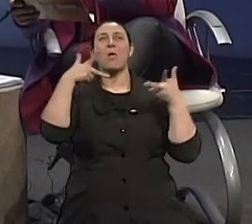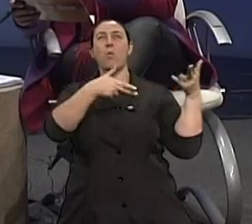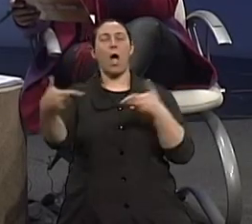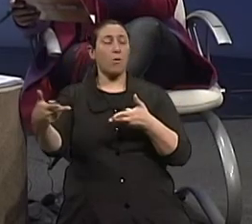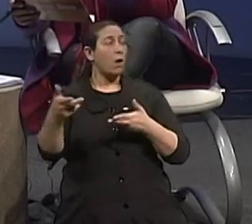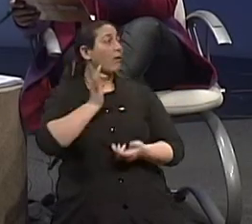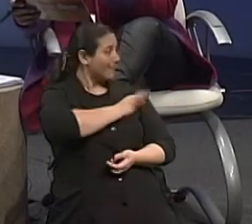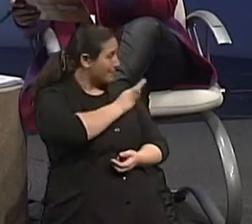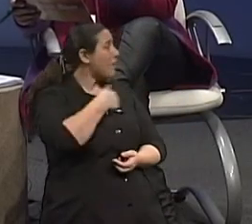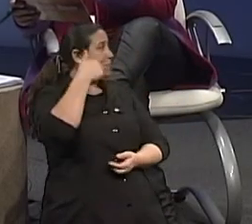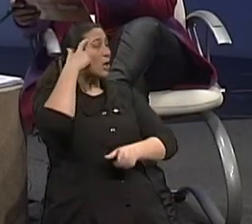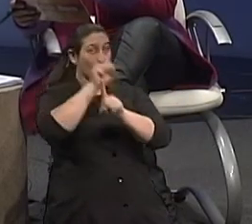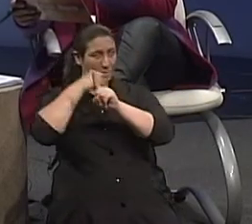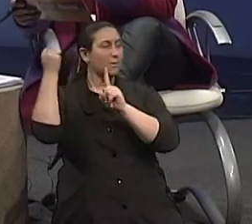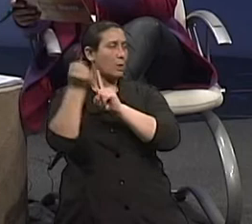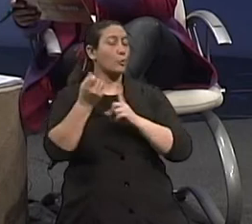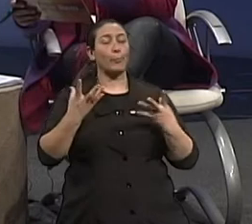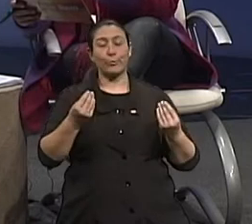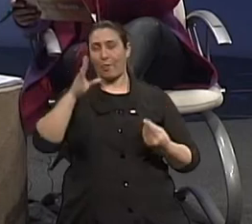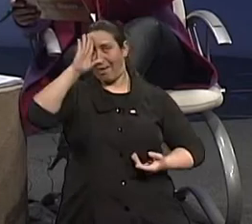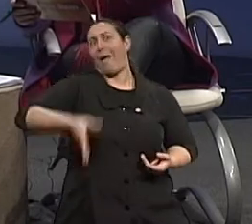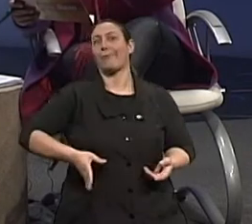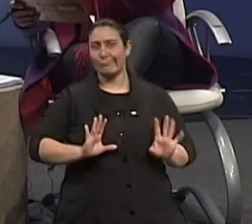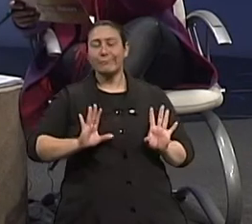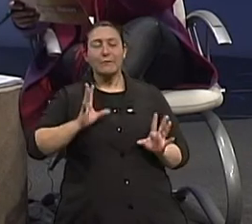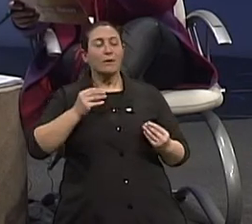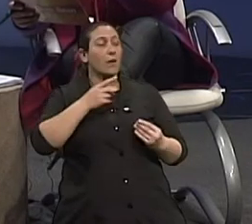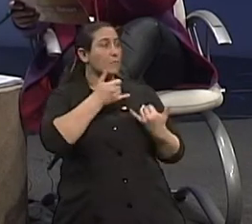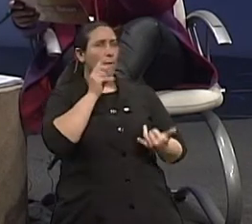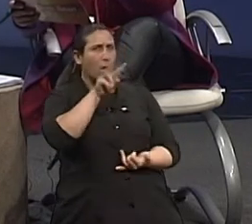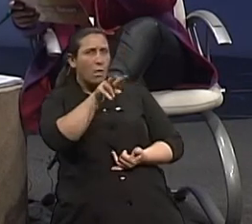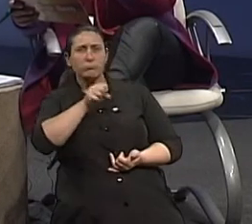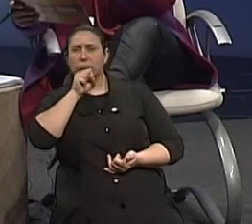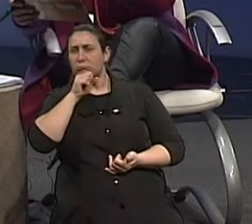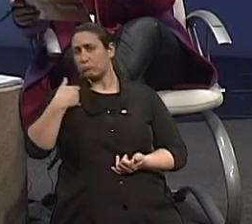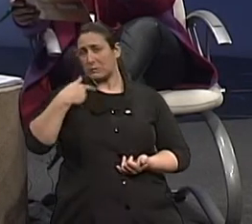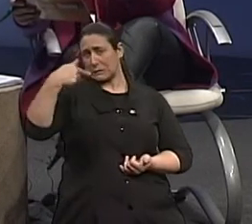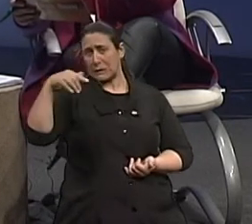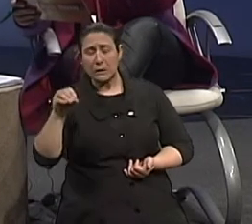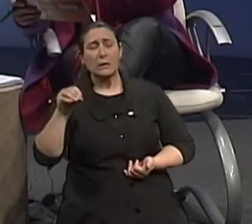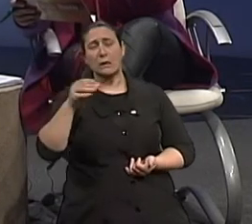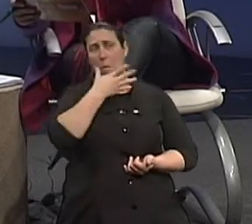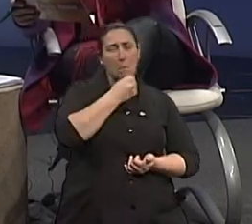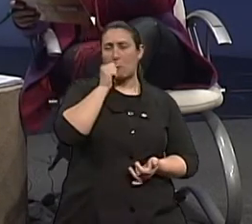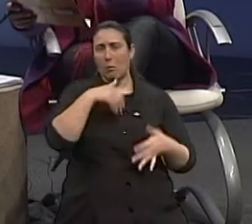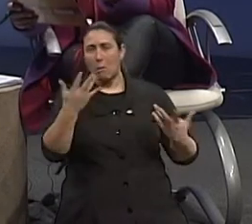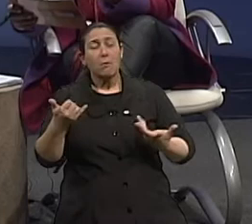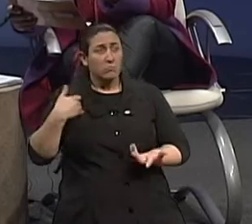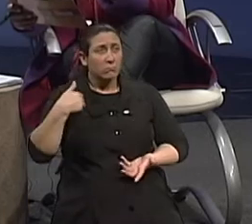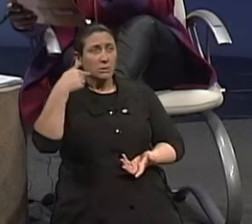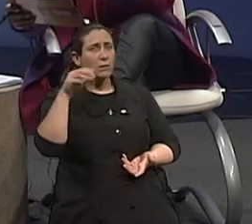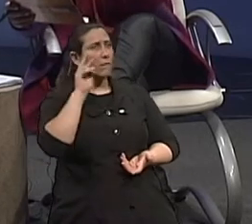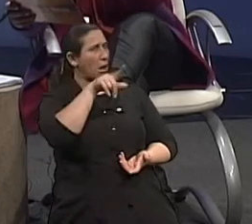sociedade, a gente ainda é uma sociedade muito imediatista, né? Então, ver um velho de 70 anos, uma velha de 70 anos, muito